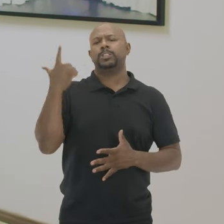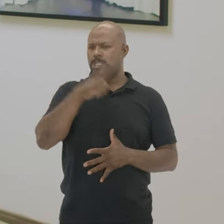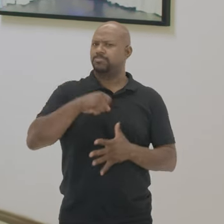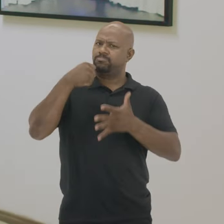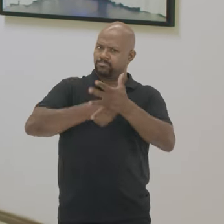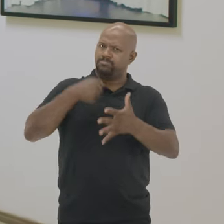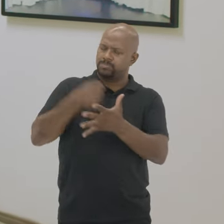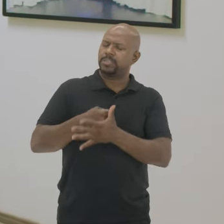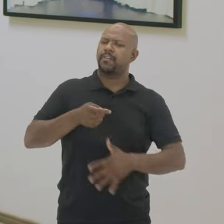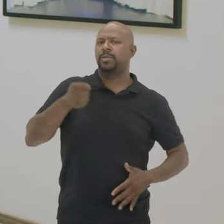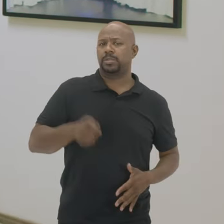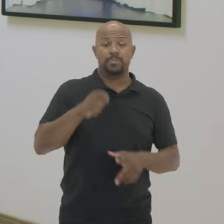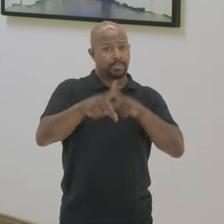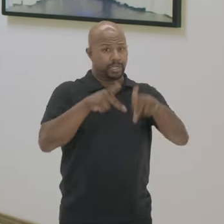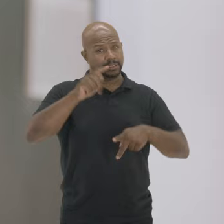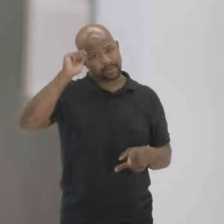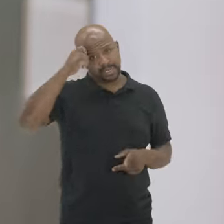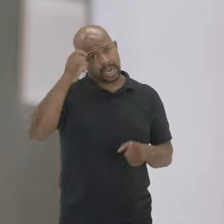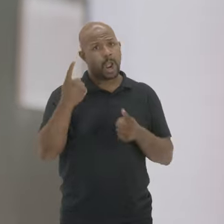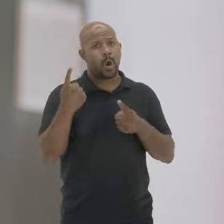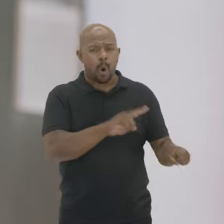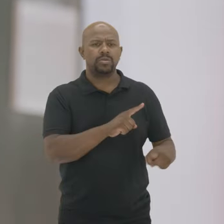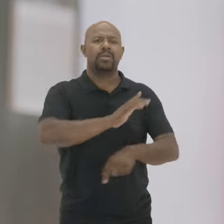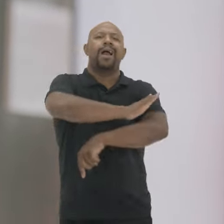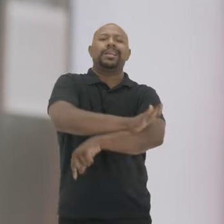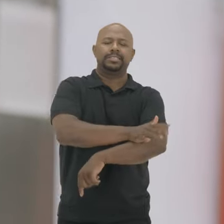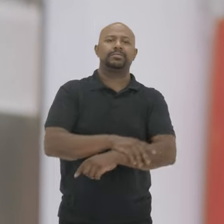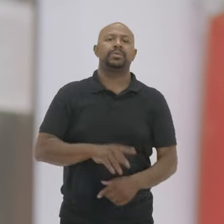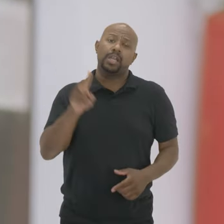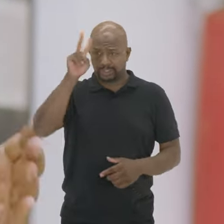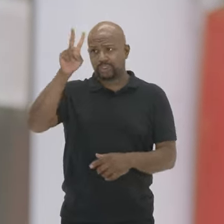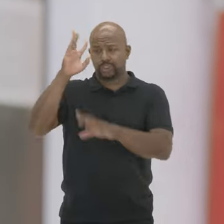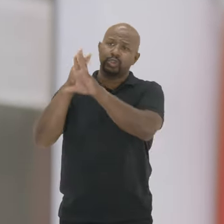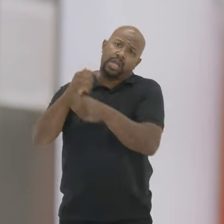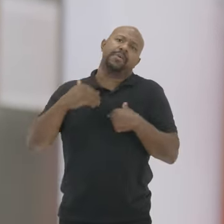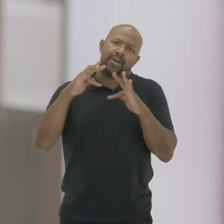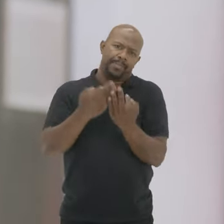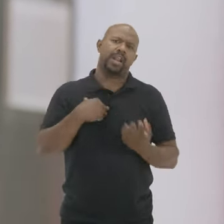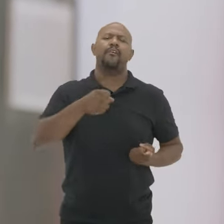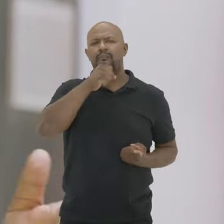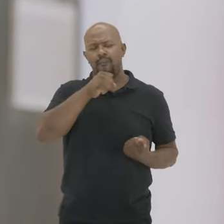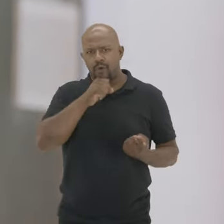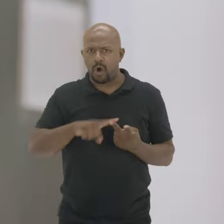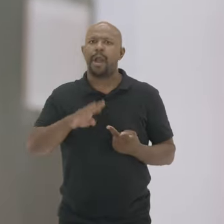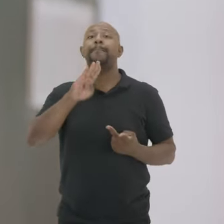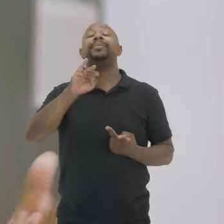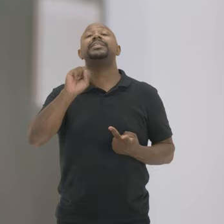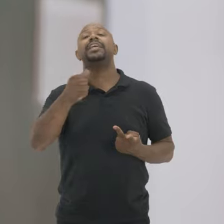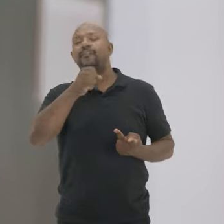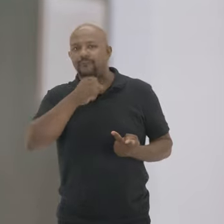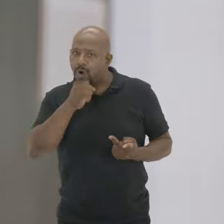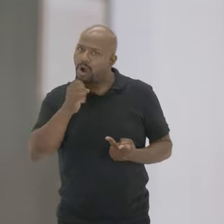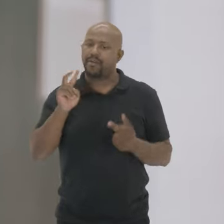espaço De resistência E autoafirmação Da população negra Contra o racismo E é a história Da minha família Meus avós Meus